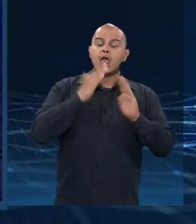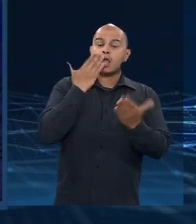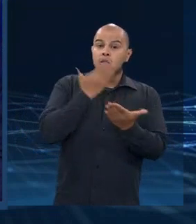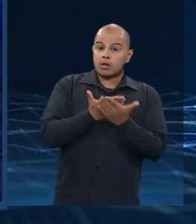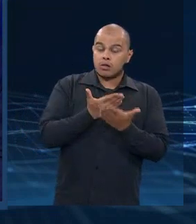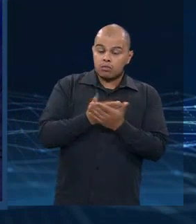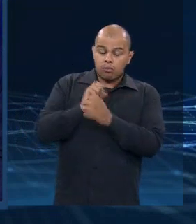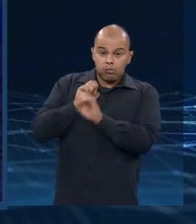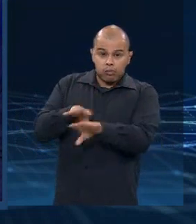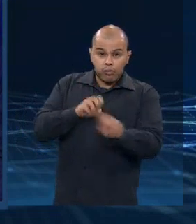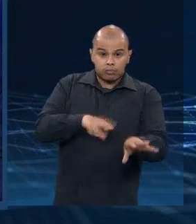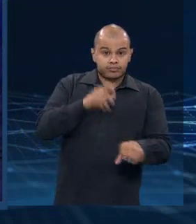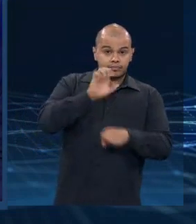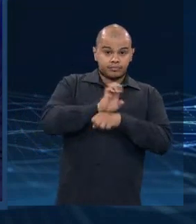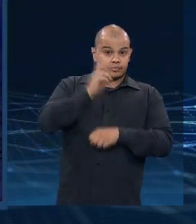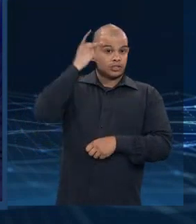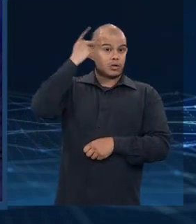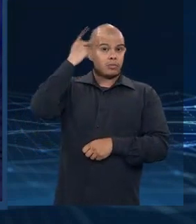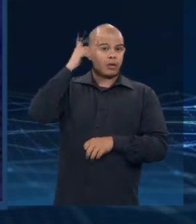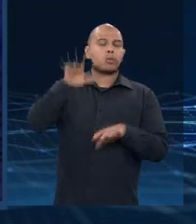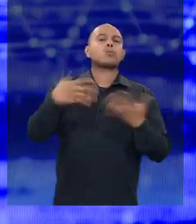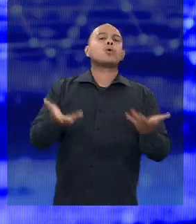do Estado de São Paulo.